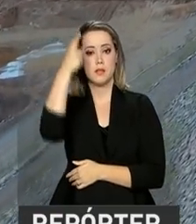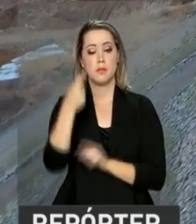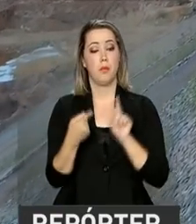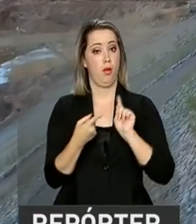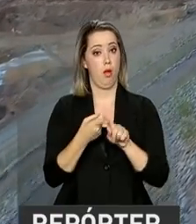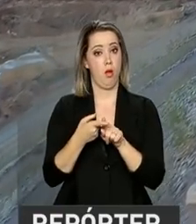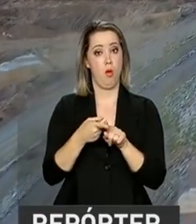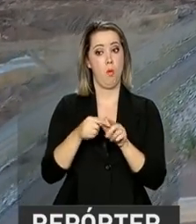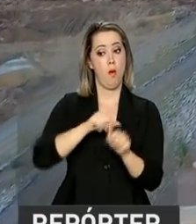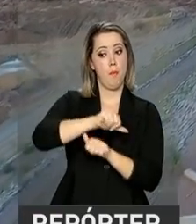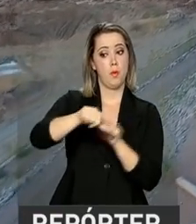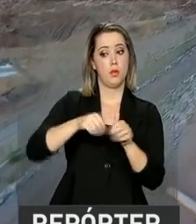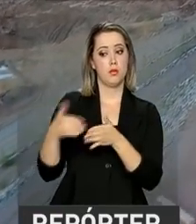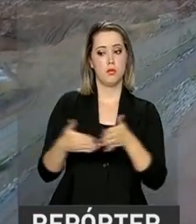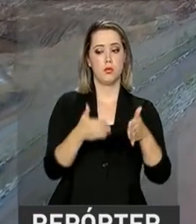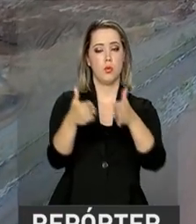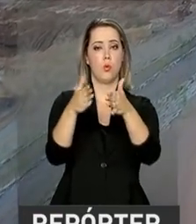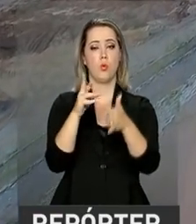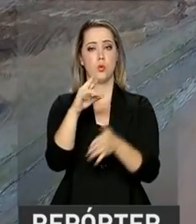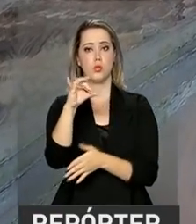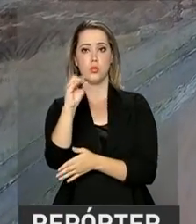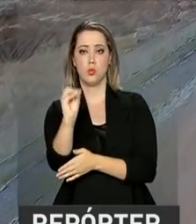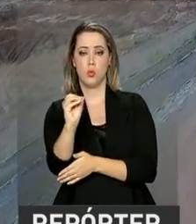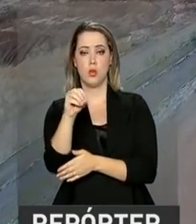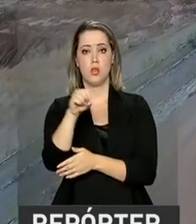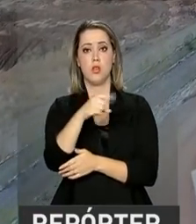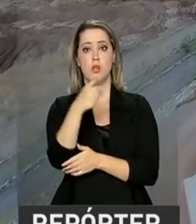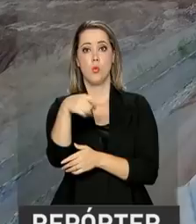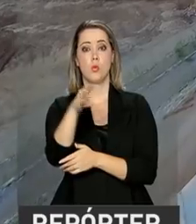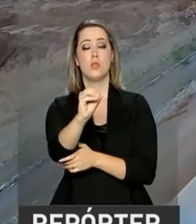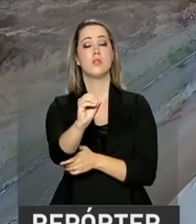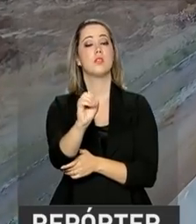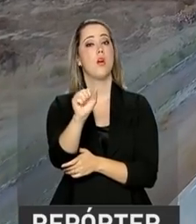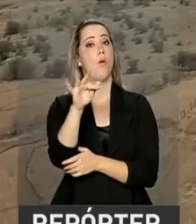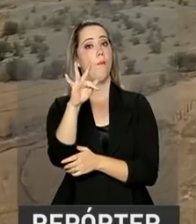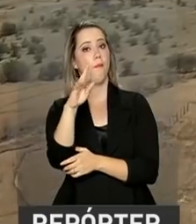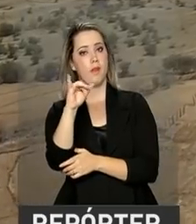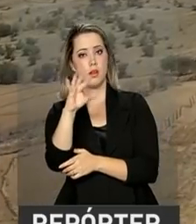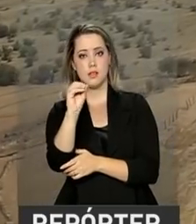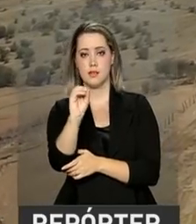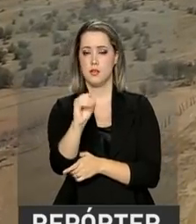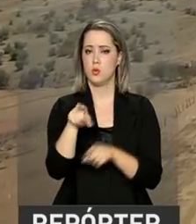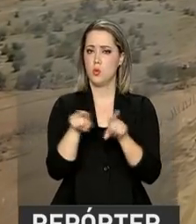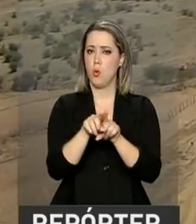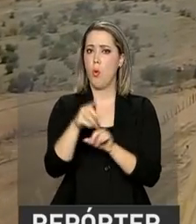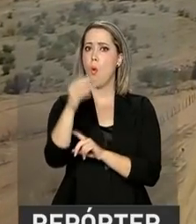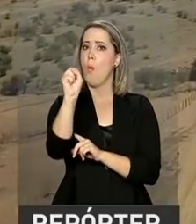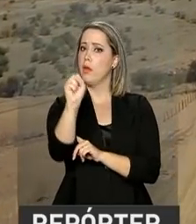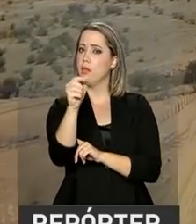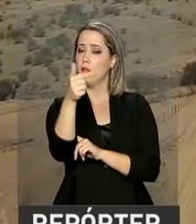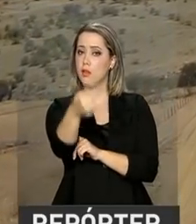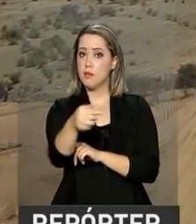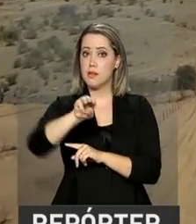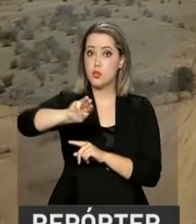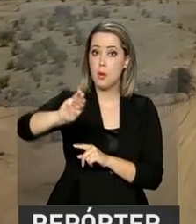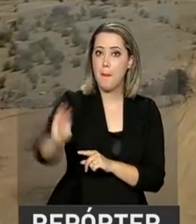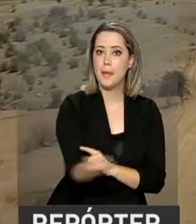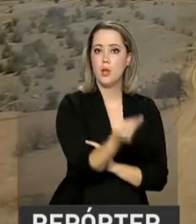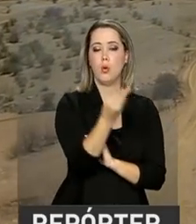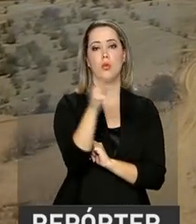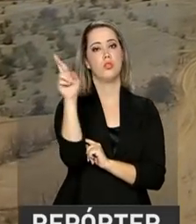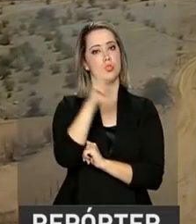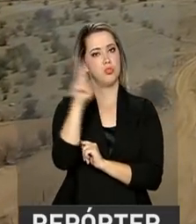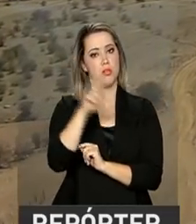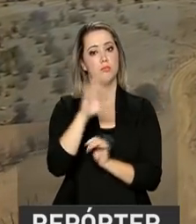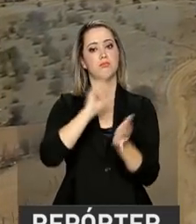a transposição do Rio São Francisco, uma obra mais cara, mas extremamente importante. Com 87 milhões de reais investidos pelo governo